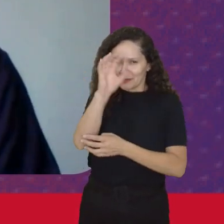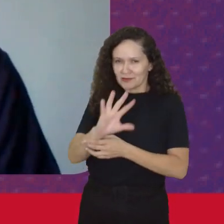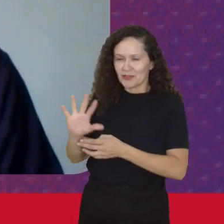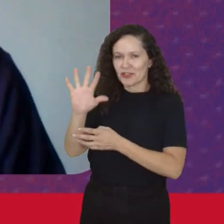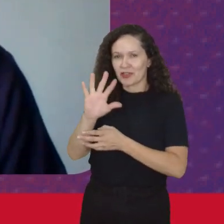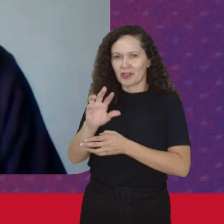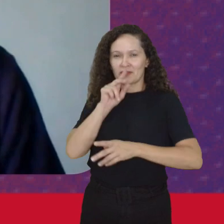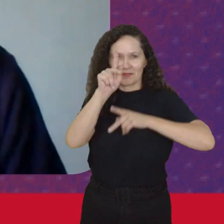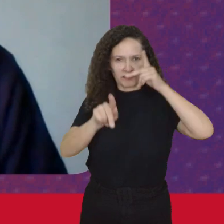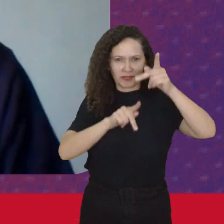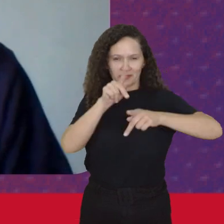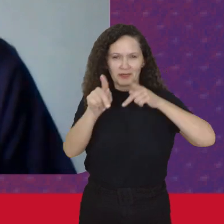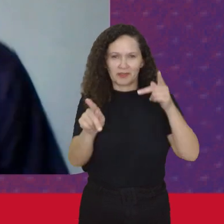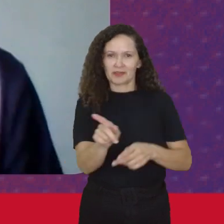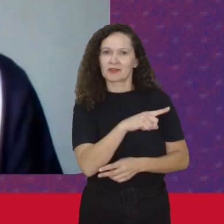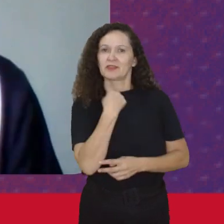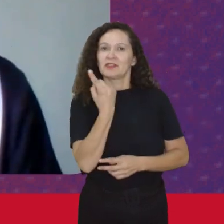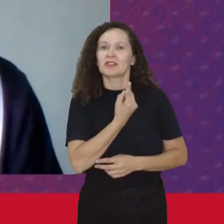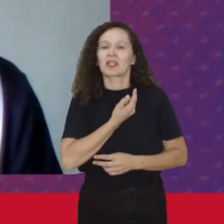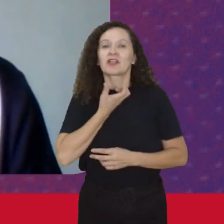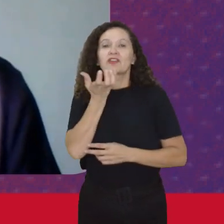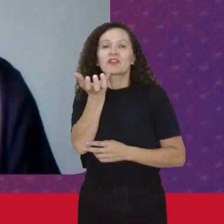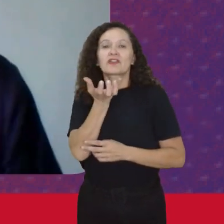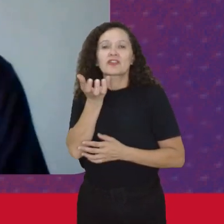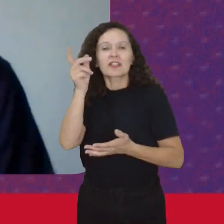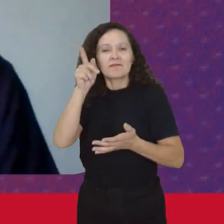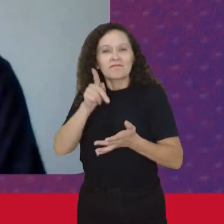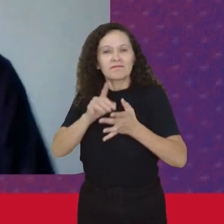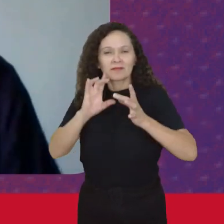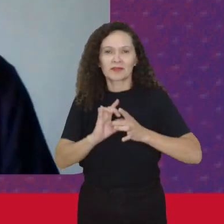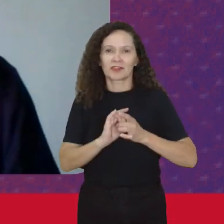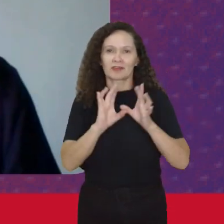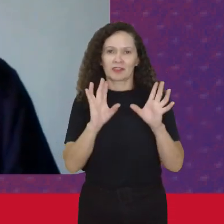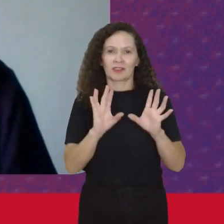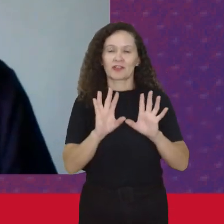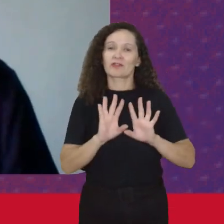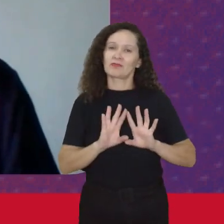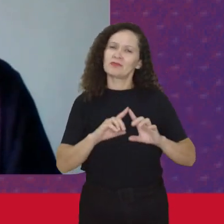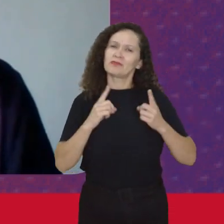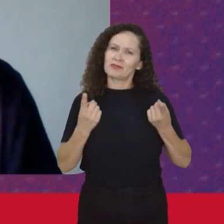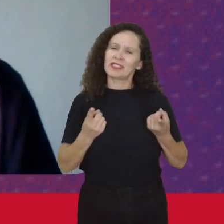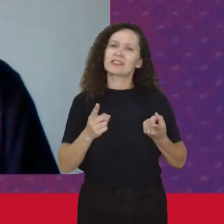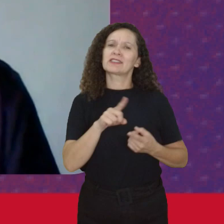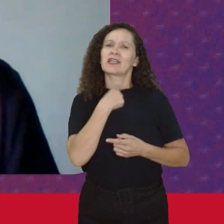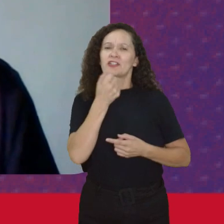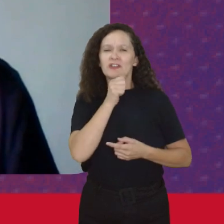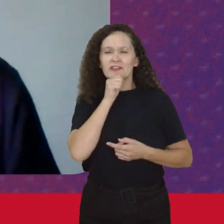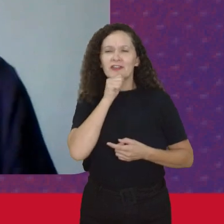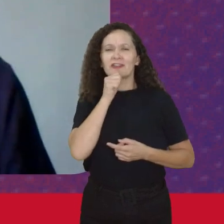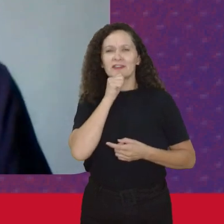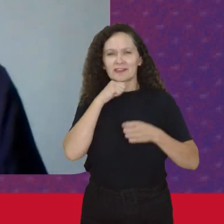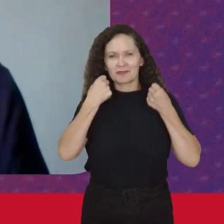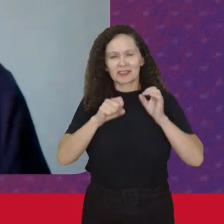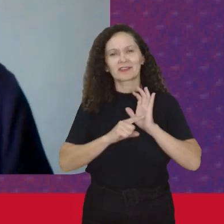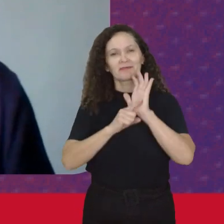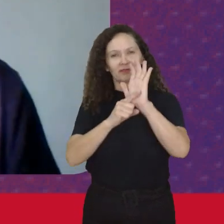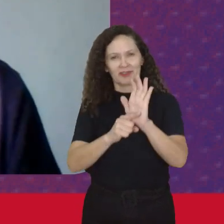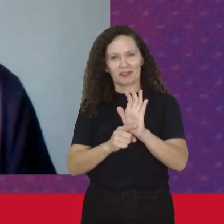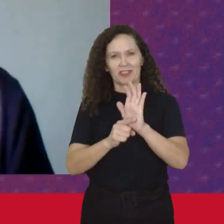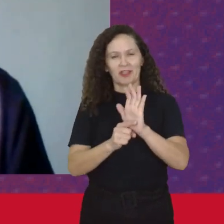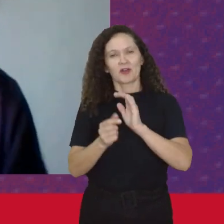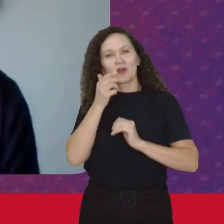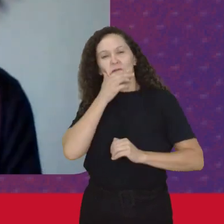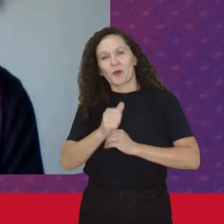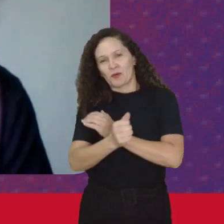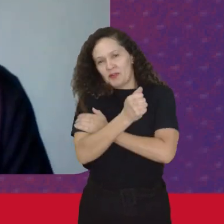processo Que a gente Quer ser realmente democrático Mas esse é um elemento Que teve muito colocado Ali pelo feminismo Radical